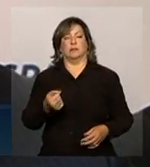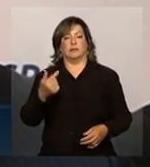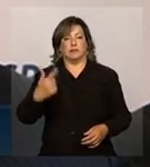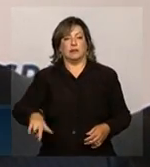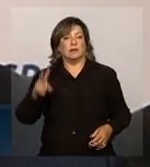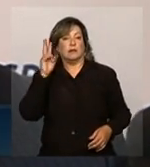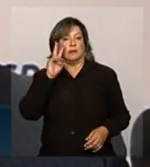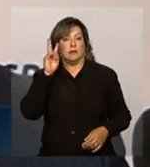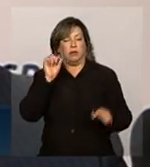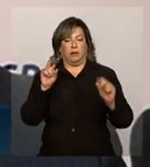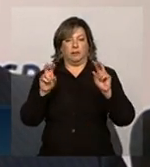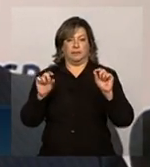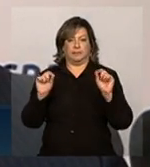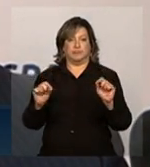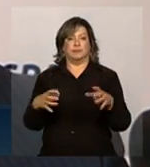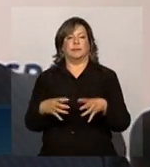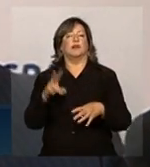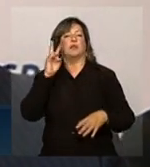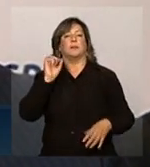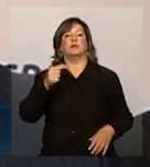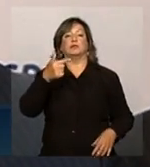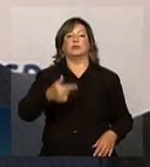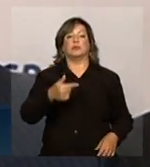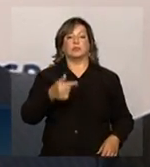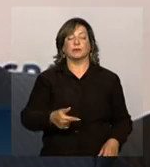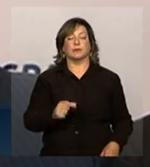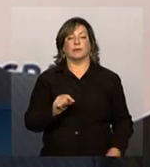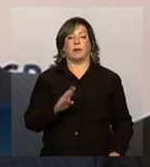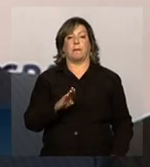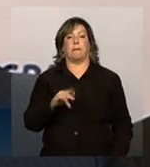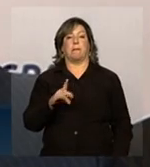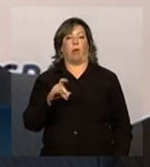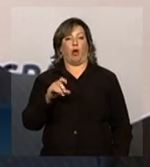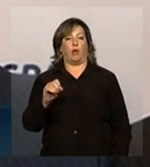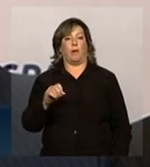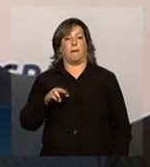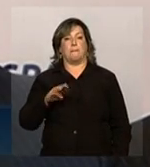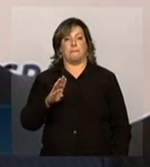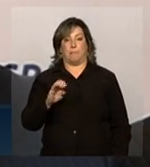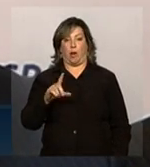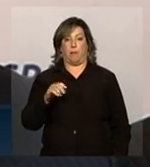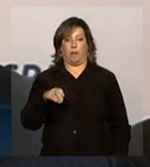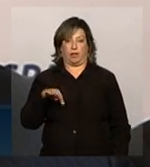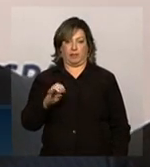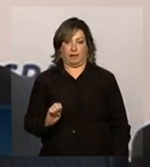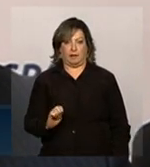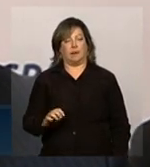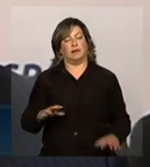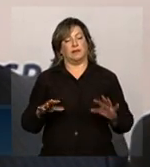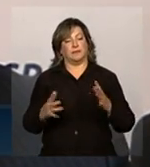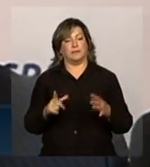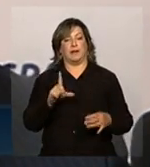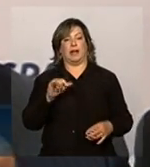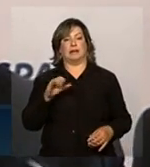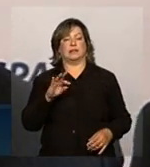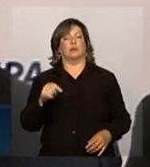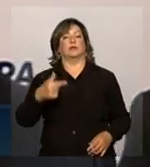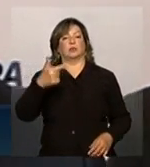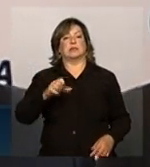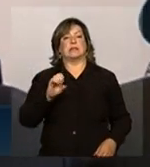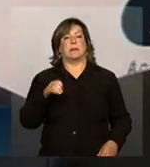as questões no que diz respeito ao segundo bipolo de Belo Monte, que deve estar sendo licitado no segundo semestre.